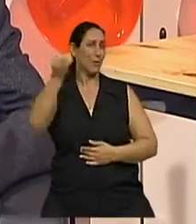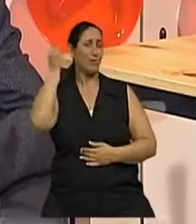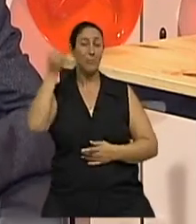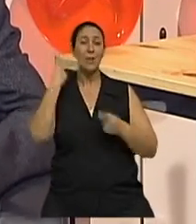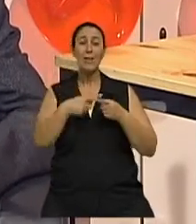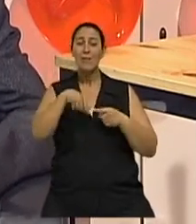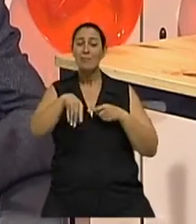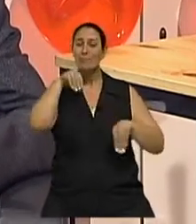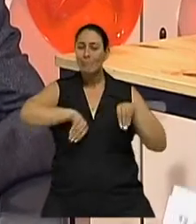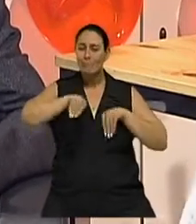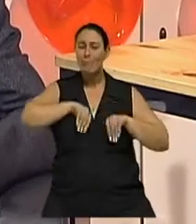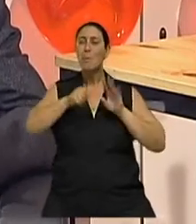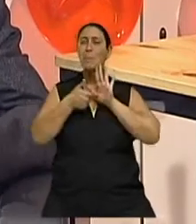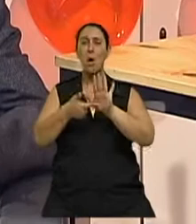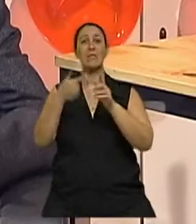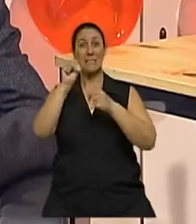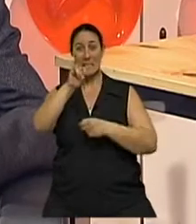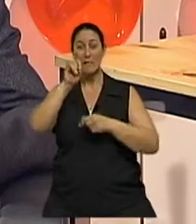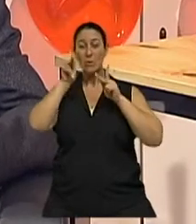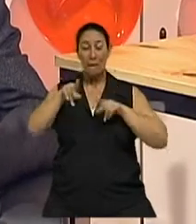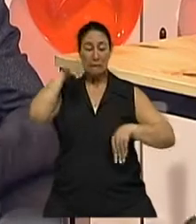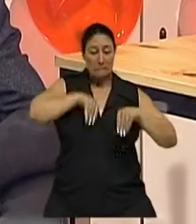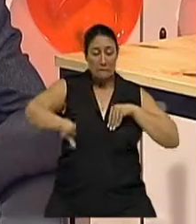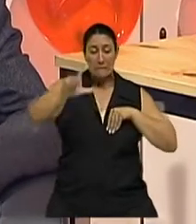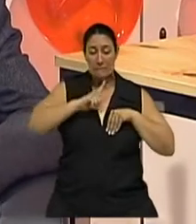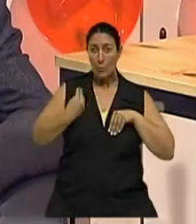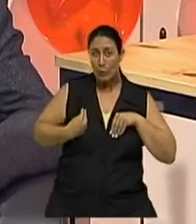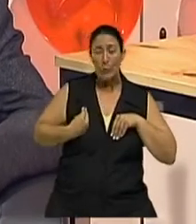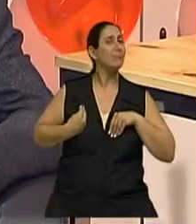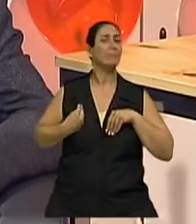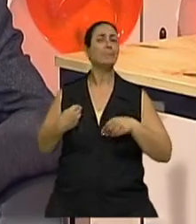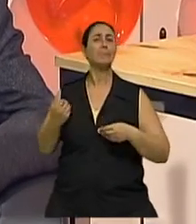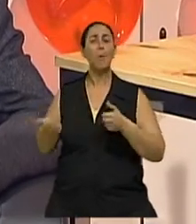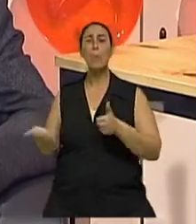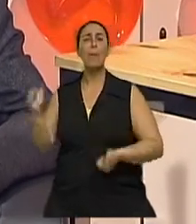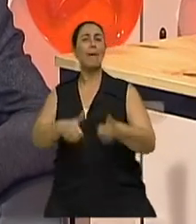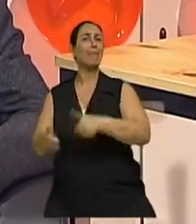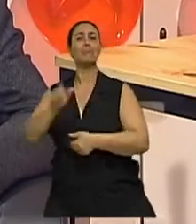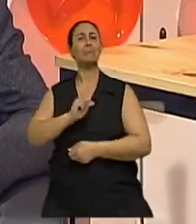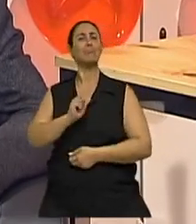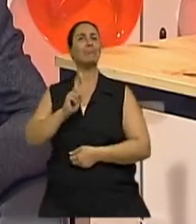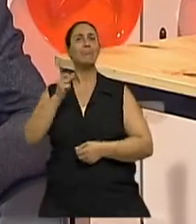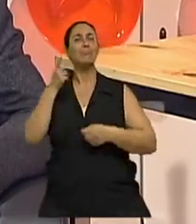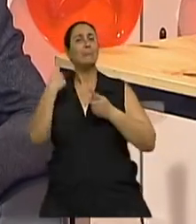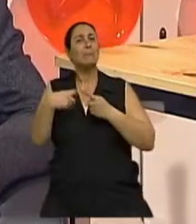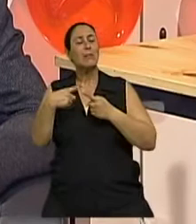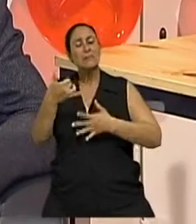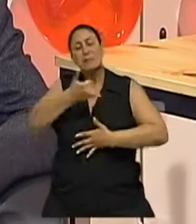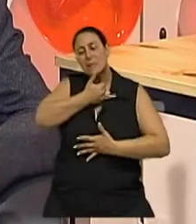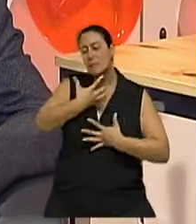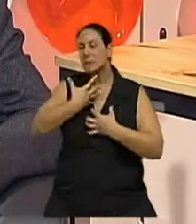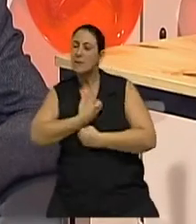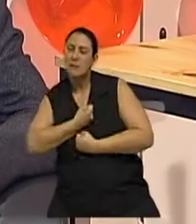determinação da qualidade de vida. quando tem estudos do nosso grupo, enfim, que mostra que uma pessoa